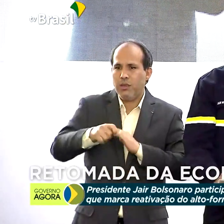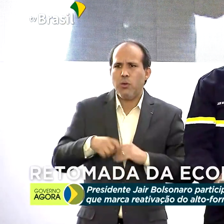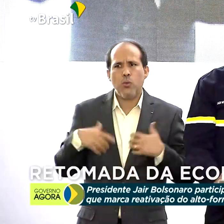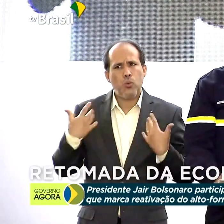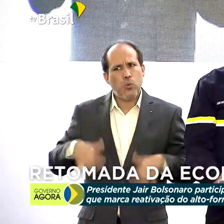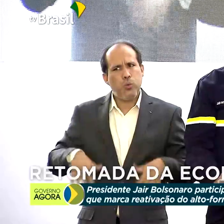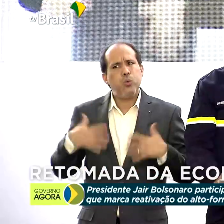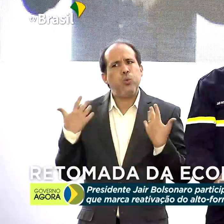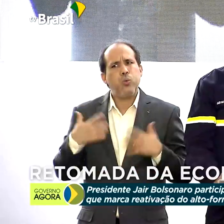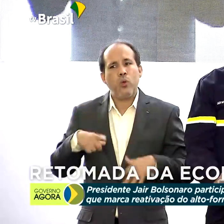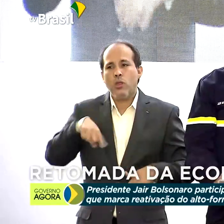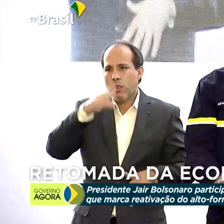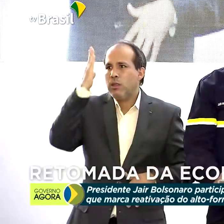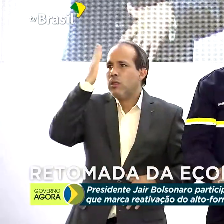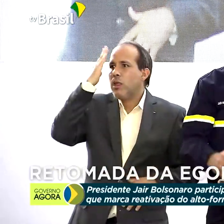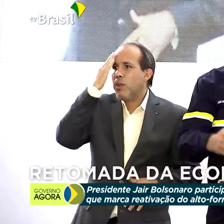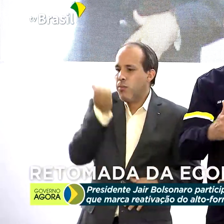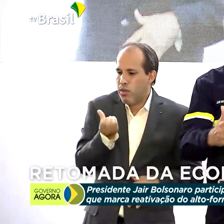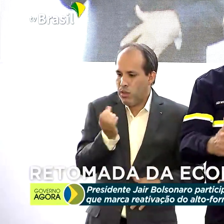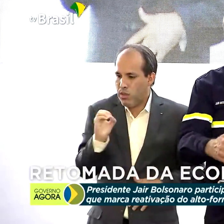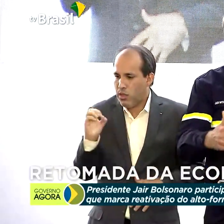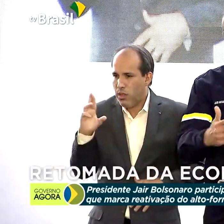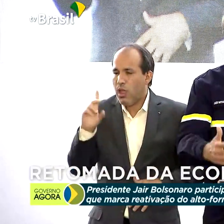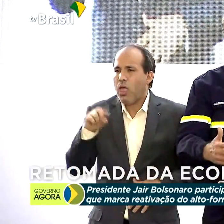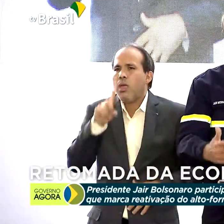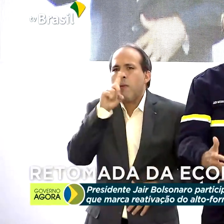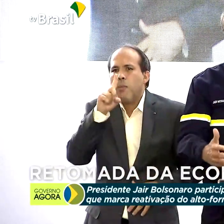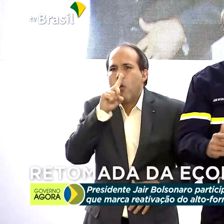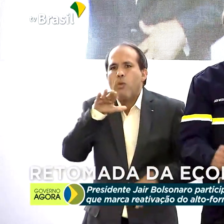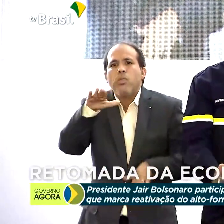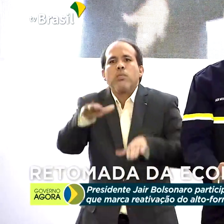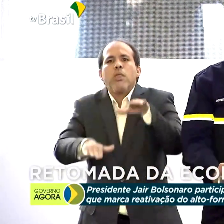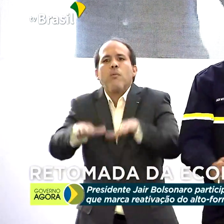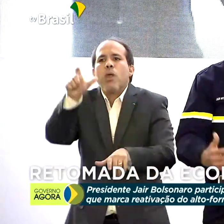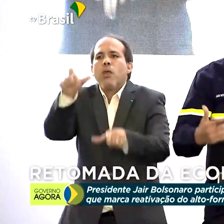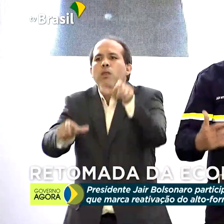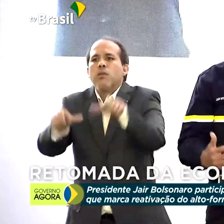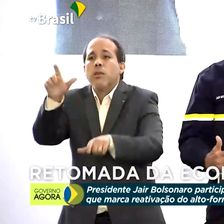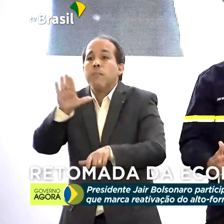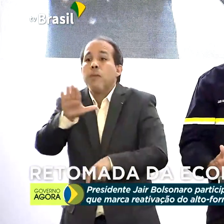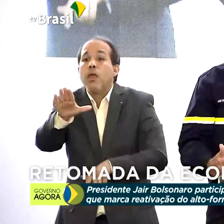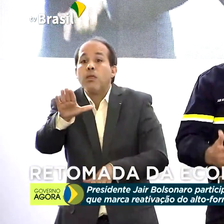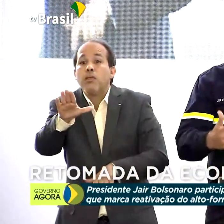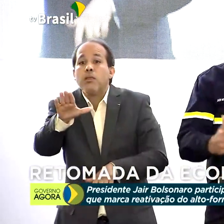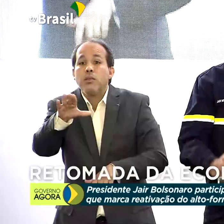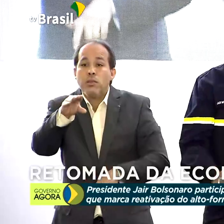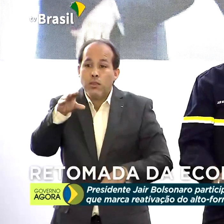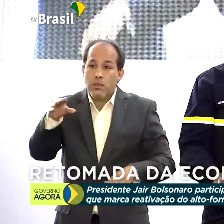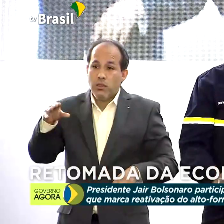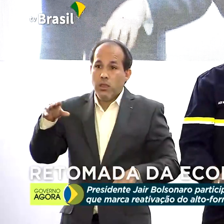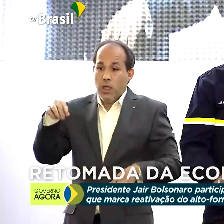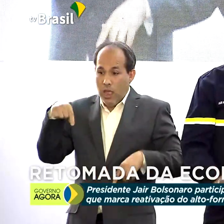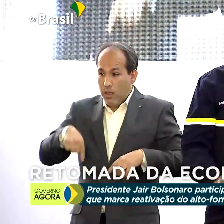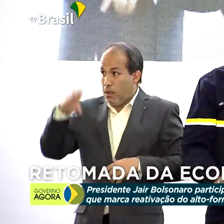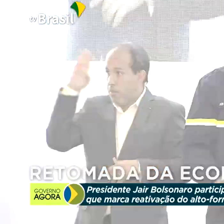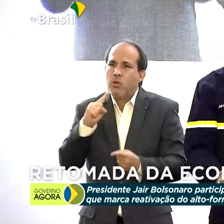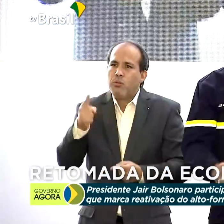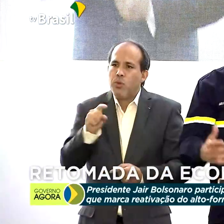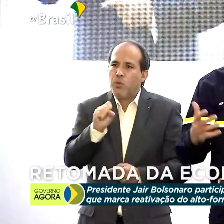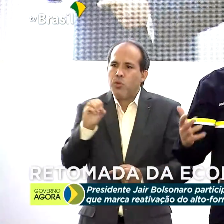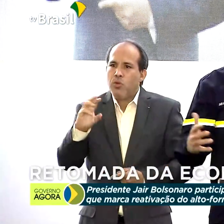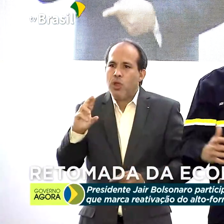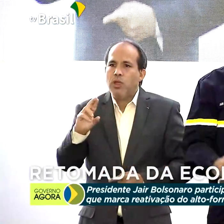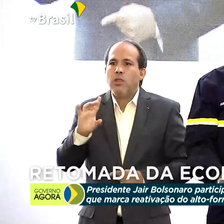pesada. Sabemos que os R 600,00 é pouco para muita gente que recebe, mas é muito para o país que se endivida.